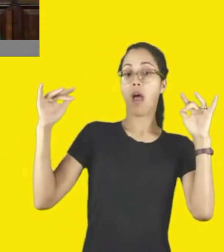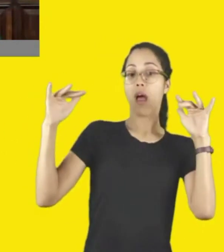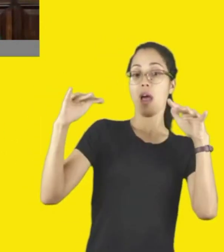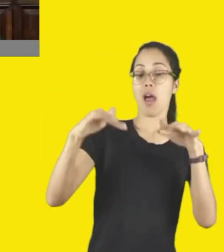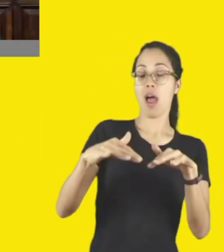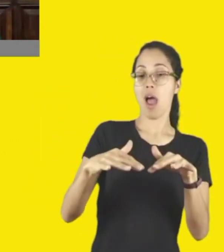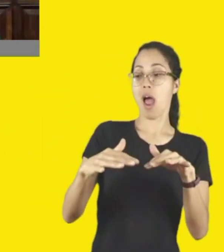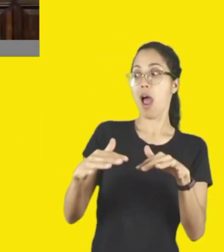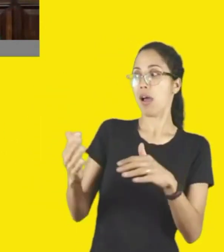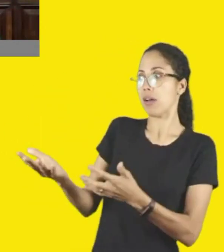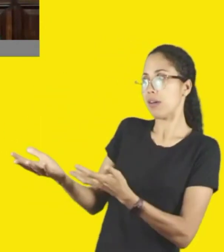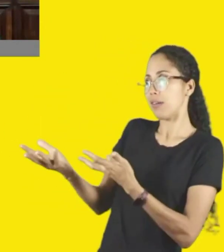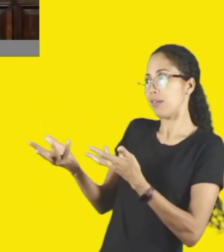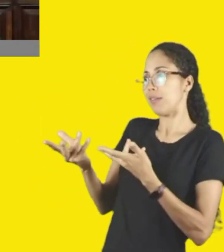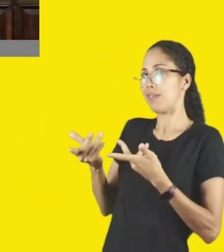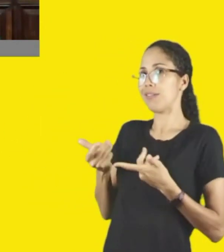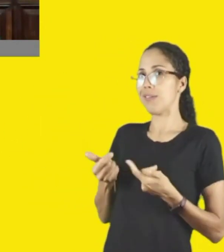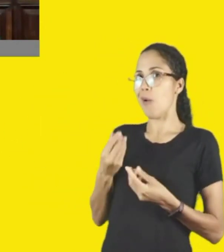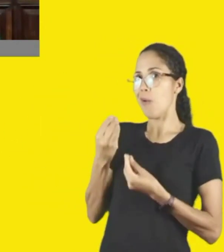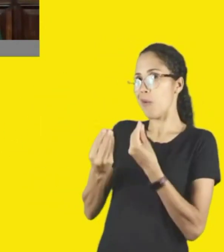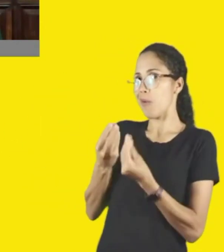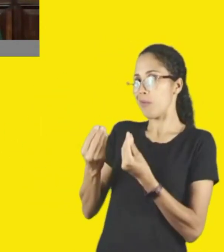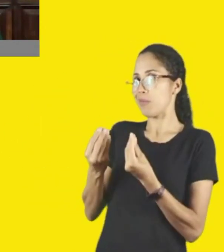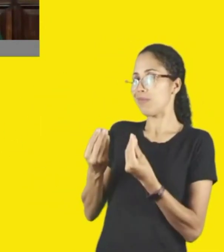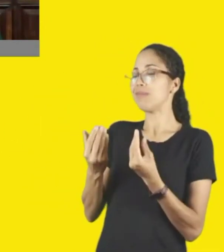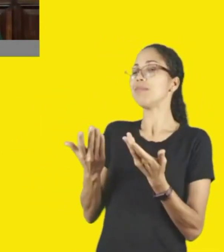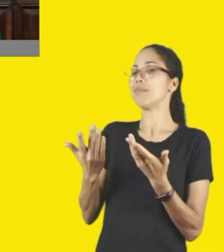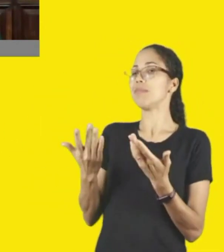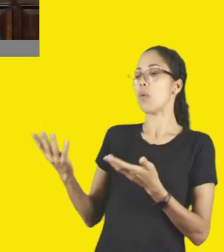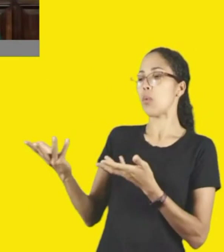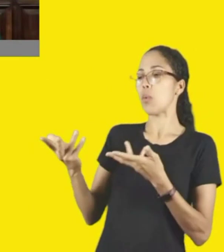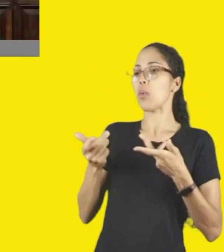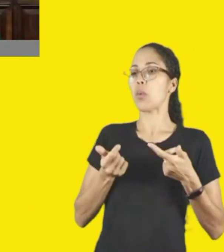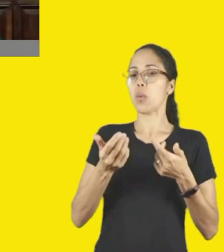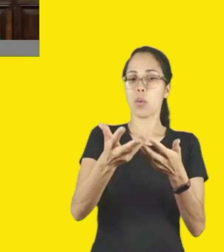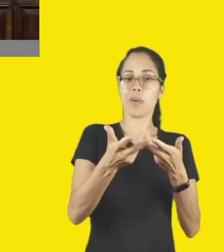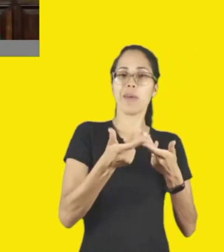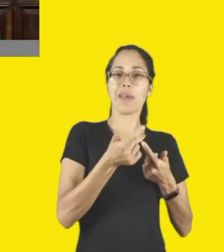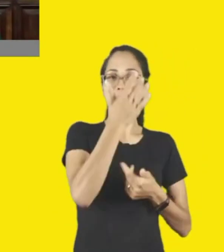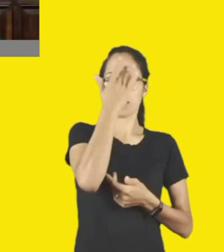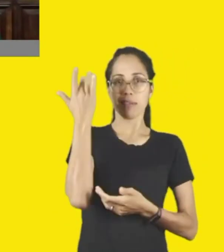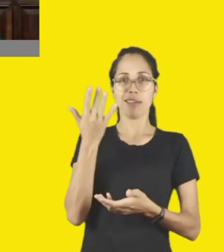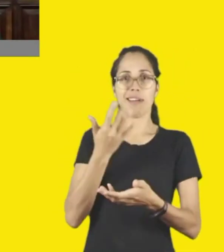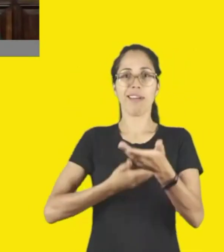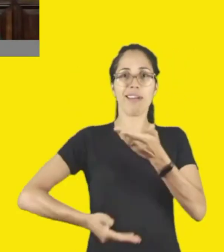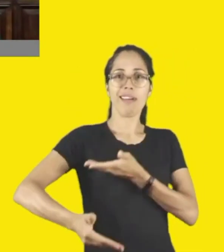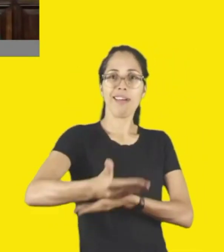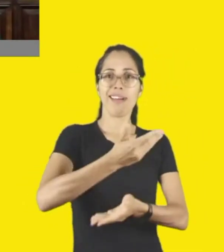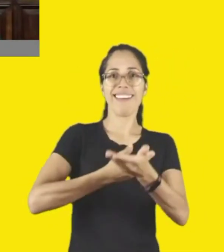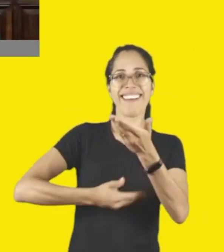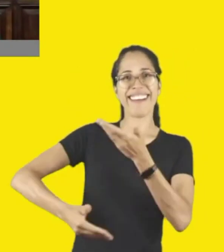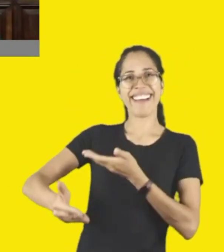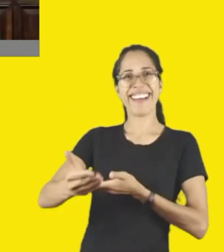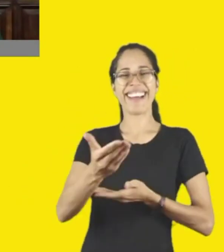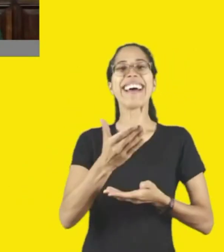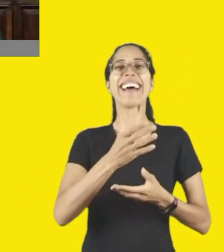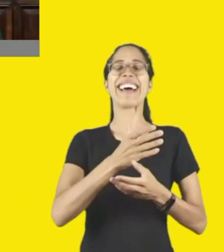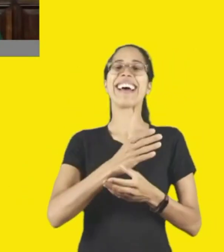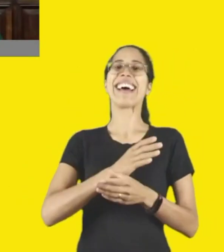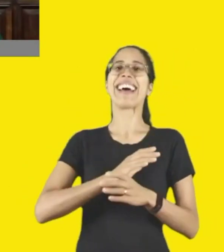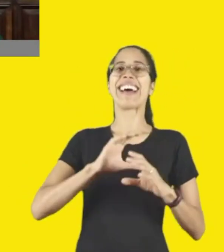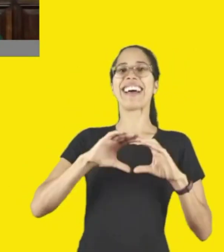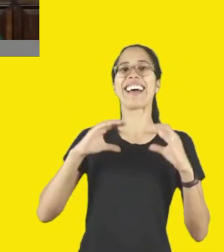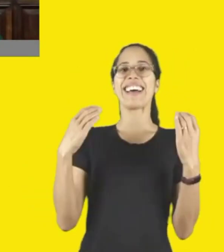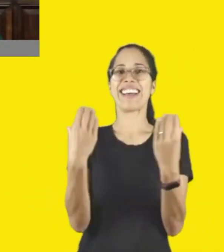a ocupação da cidade faz com que as pessoas comecem a conviver nessa comunidade de